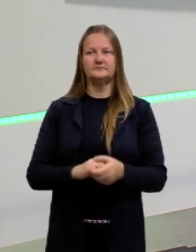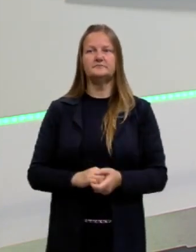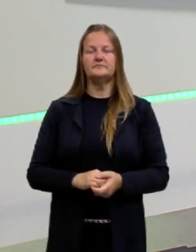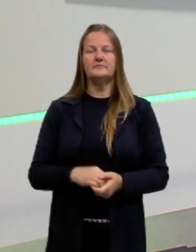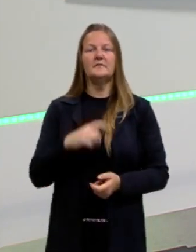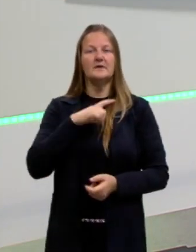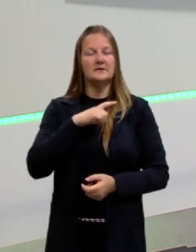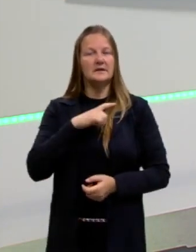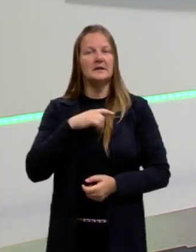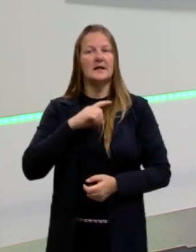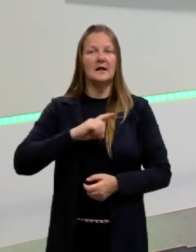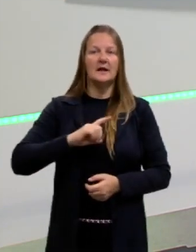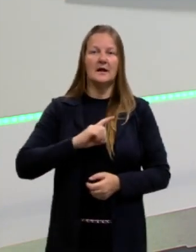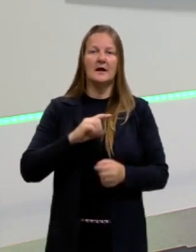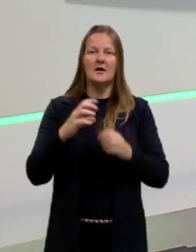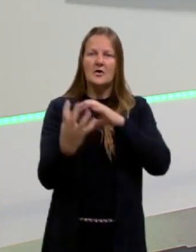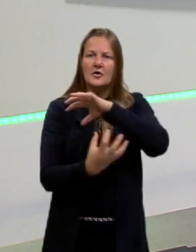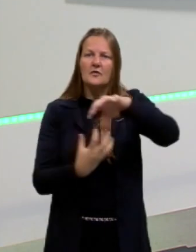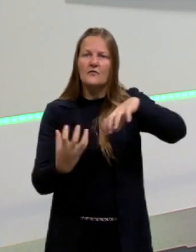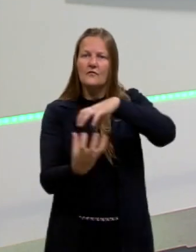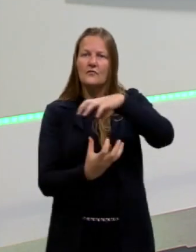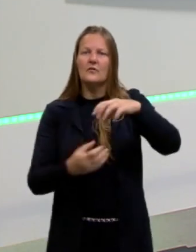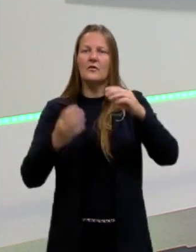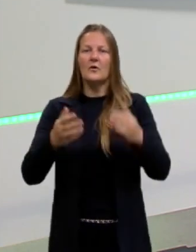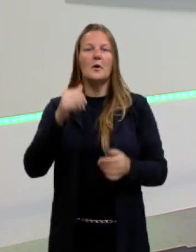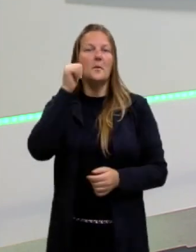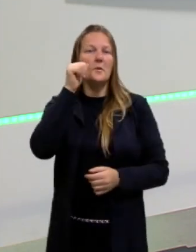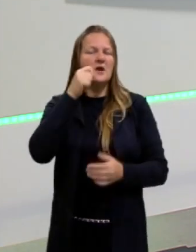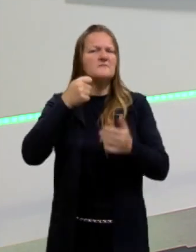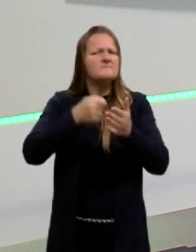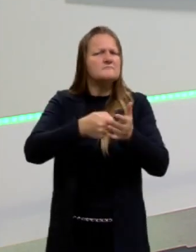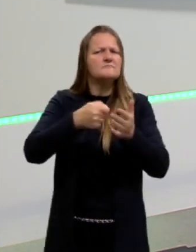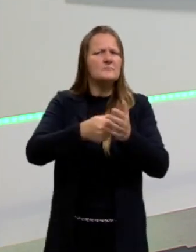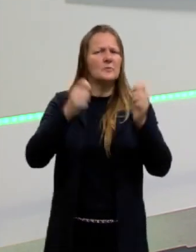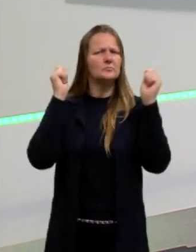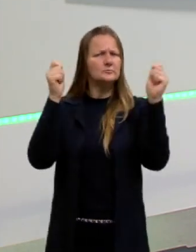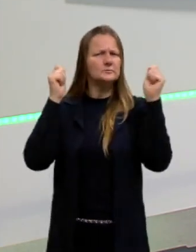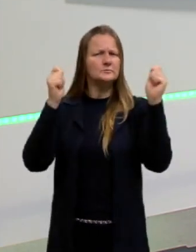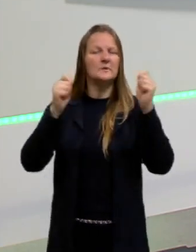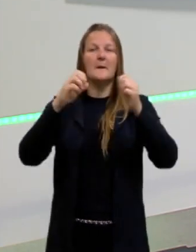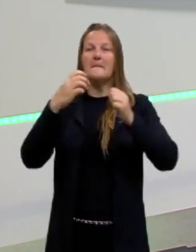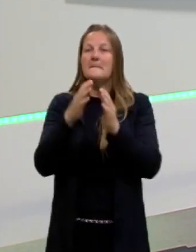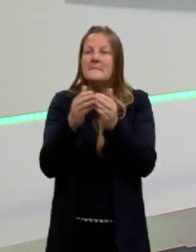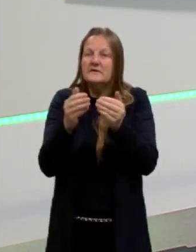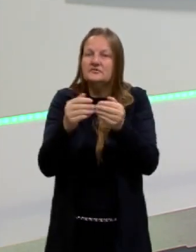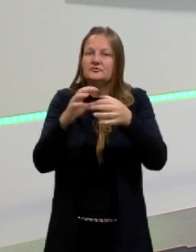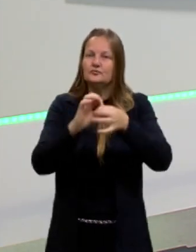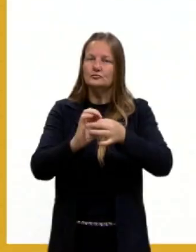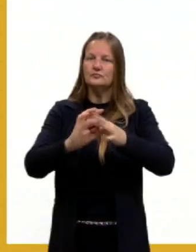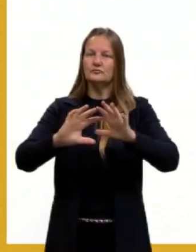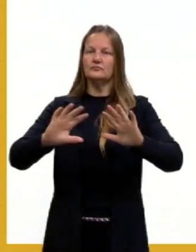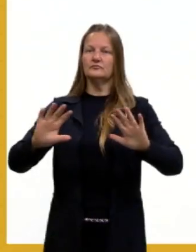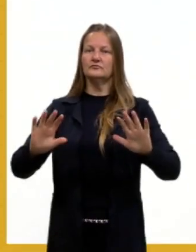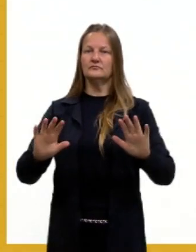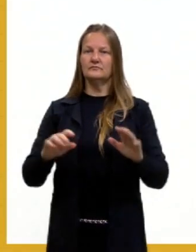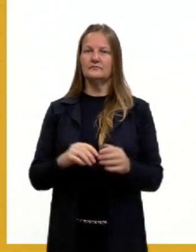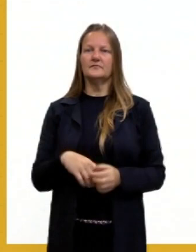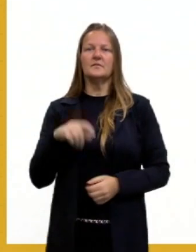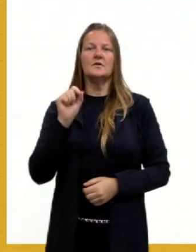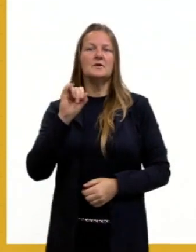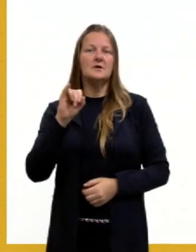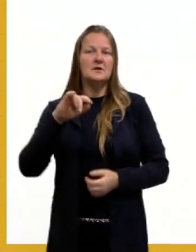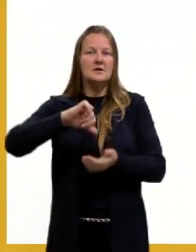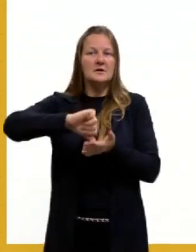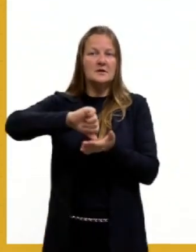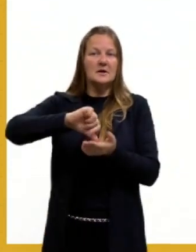tendo essa, essas revoltas, né, das mulheres, pedindo um pouco mais de liberdade. O que que acontece, tá, o Irã, então,